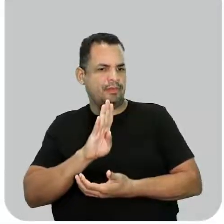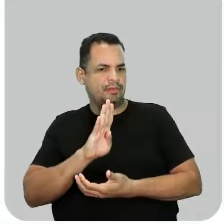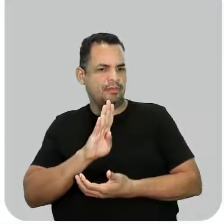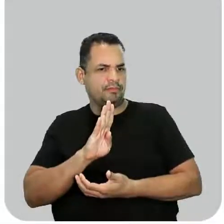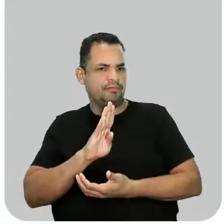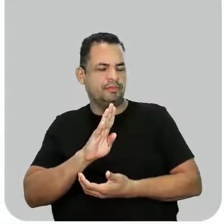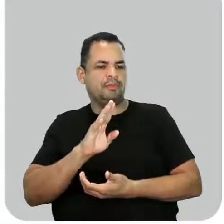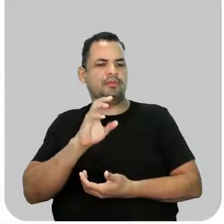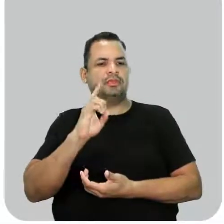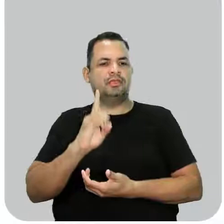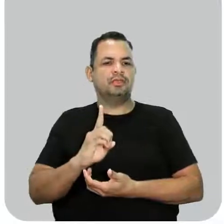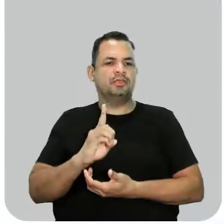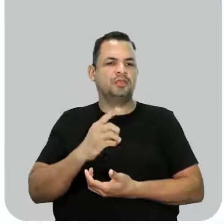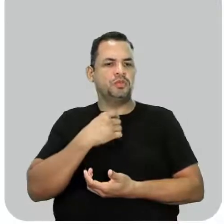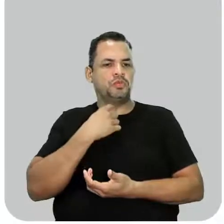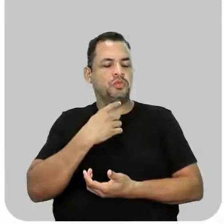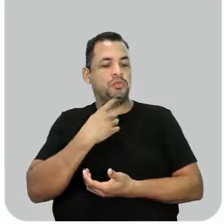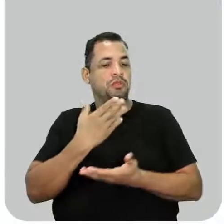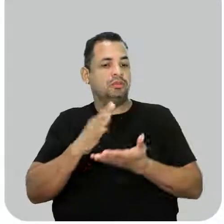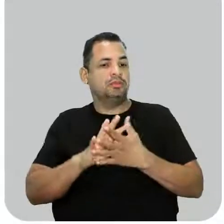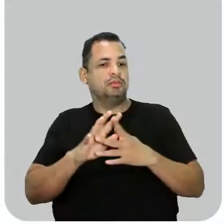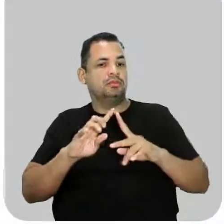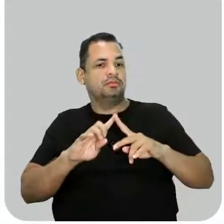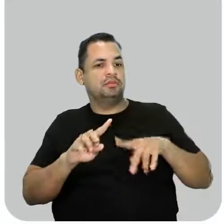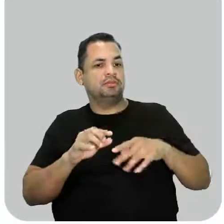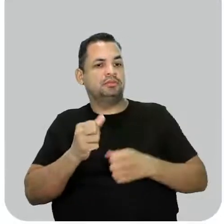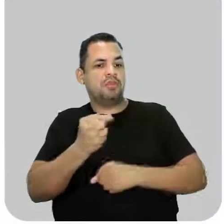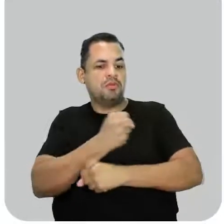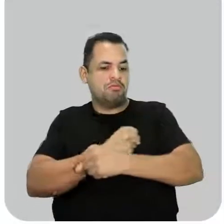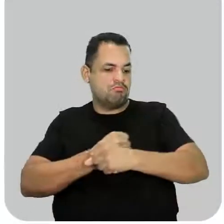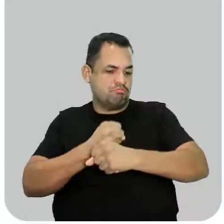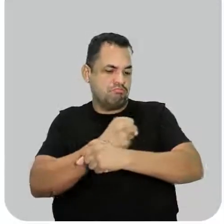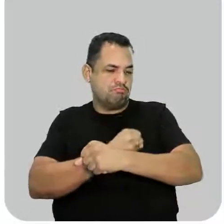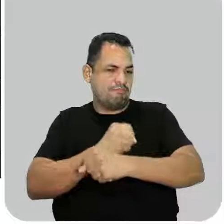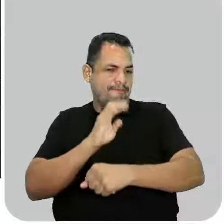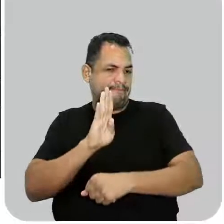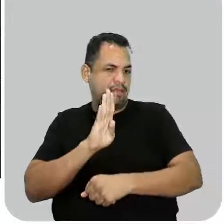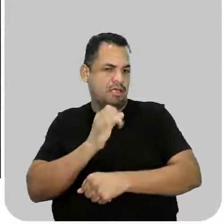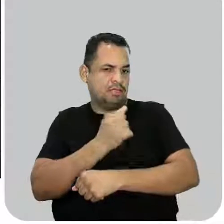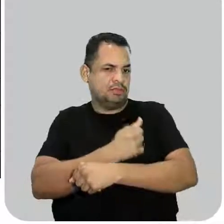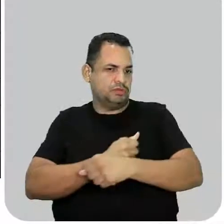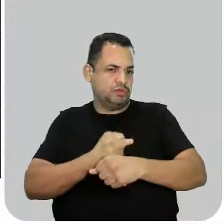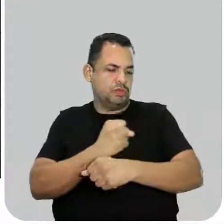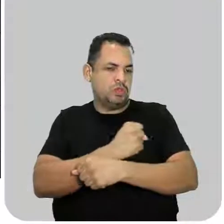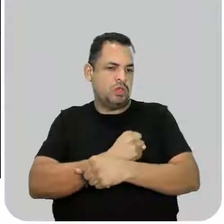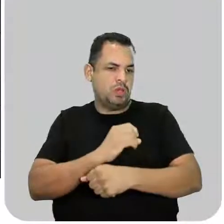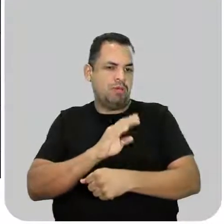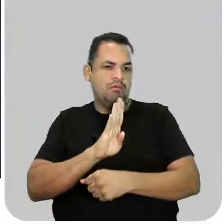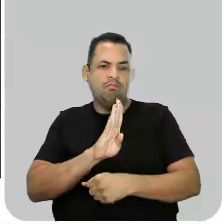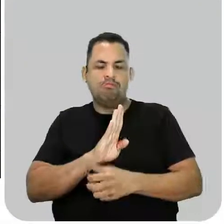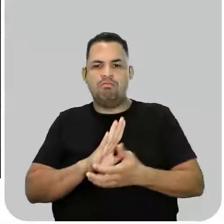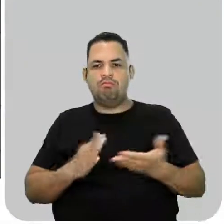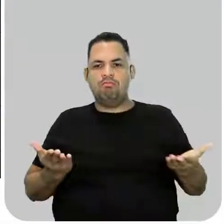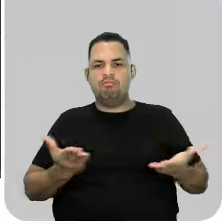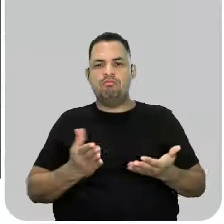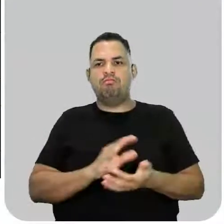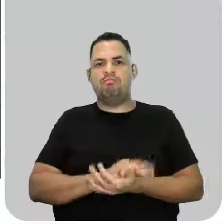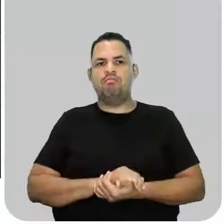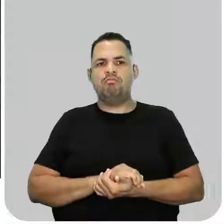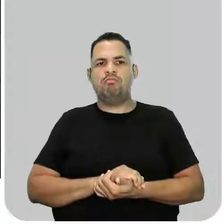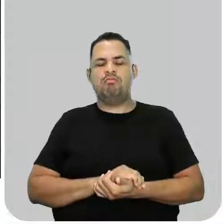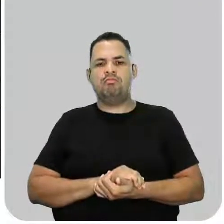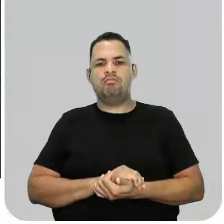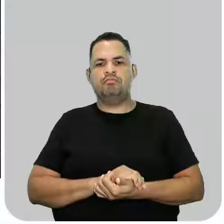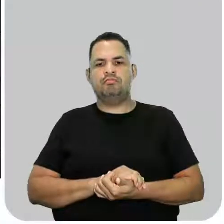e a letra D. Só que a letra B, ele está falando somente do cozimento, né? E aí ele vai